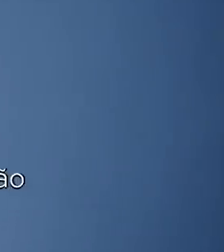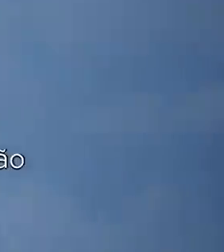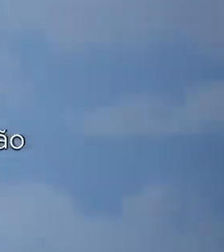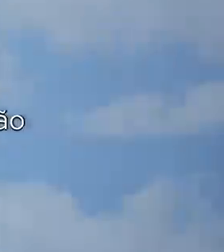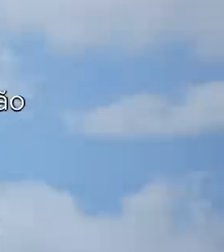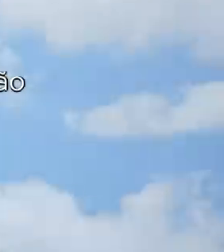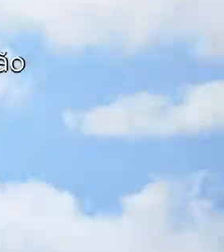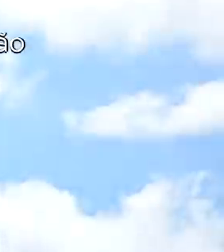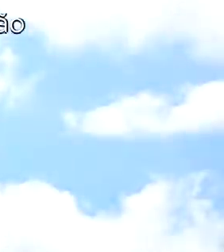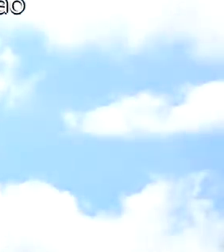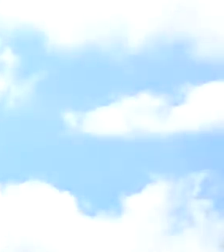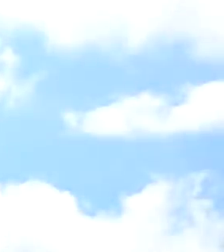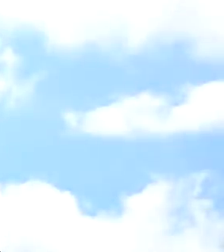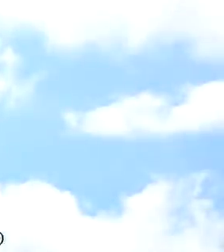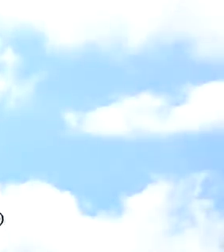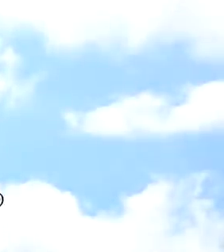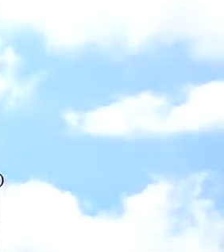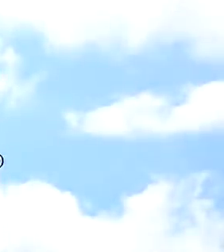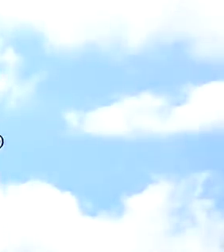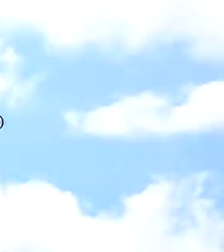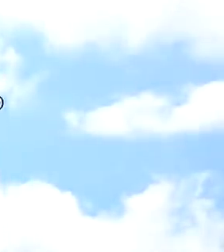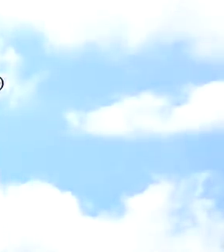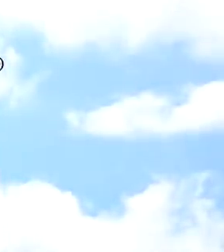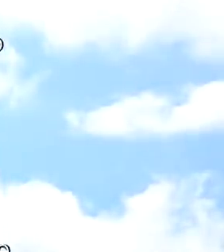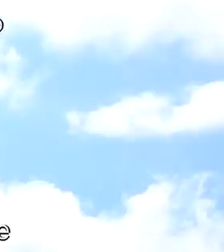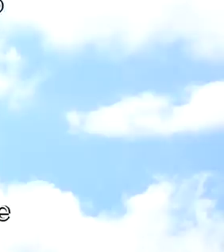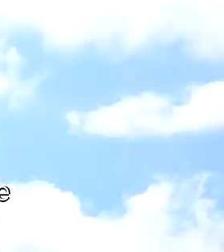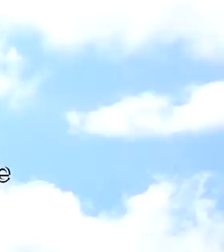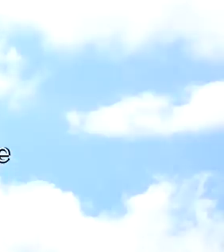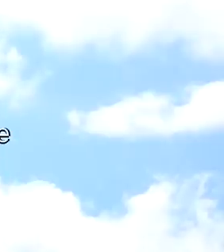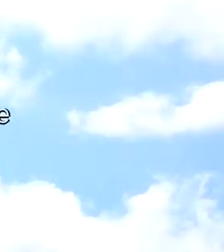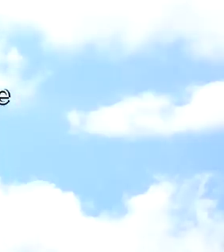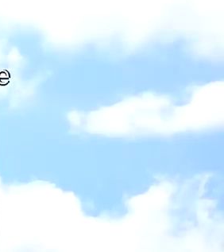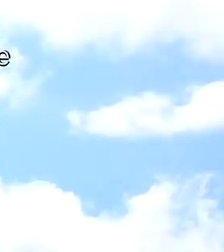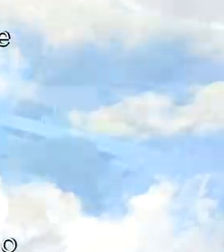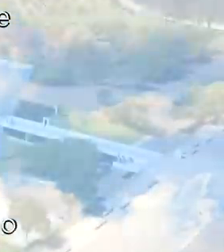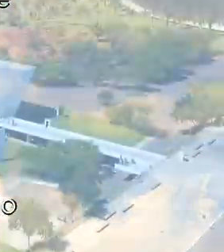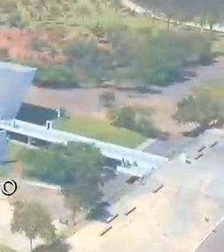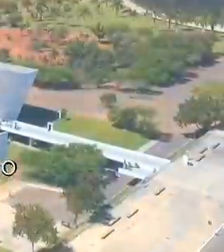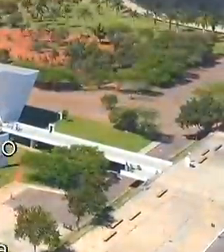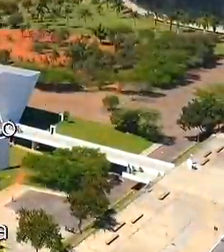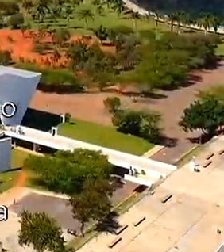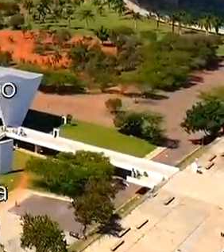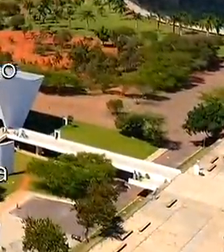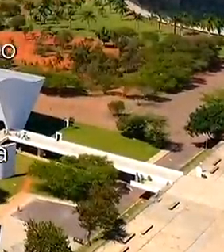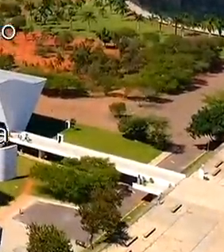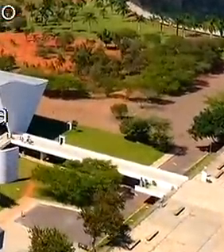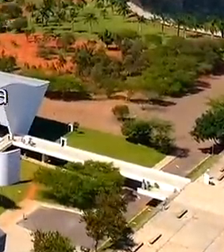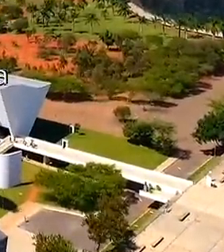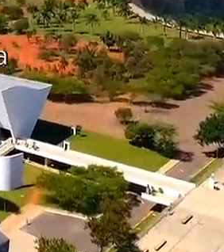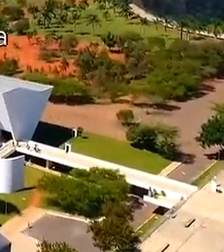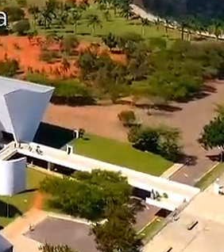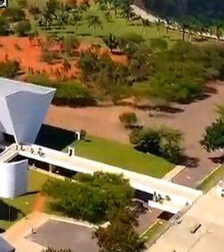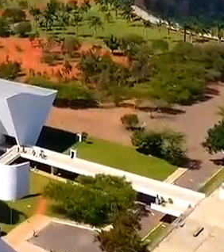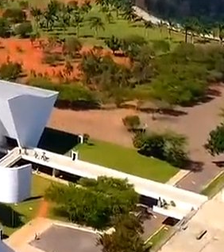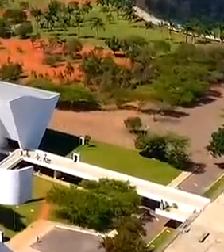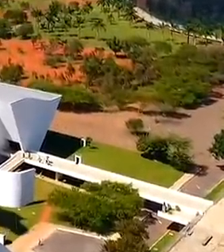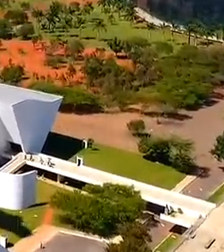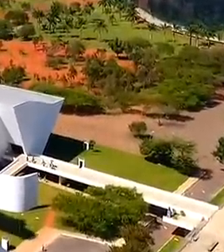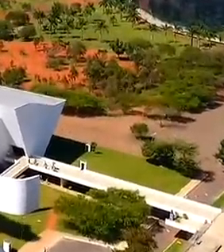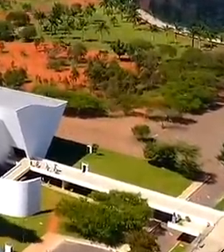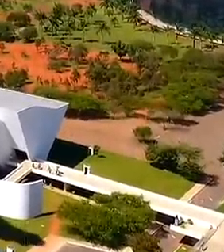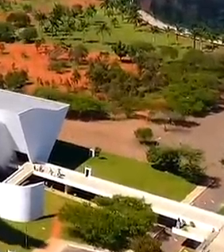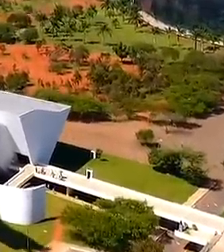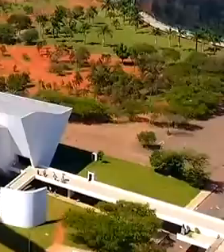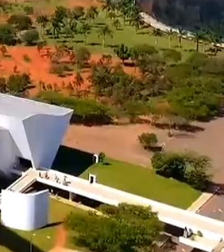Ótima terça-feira para o Praça dos Três Poderes